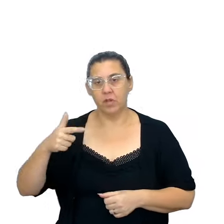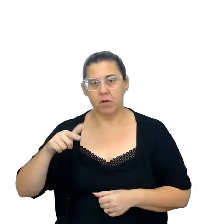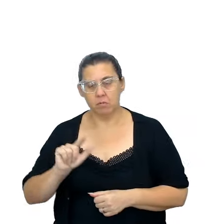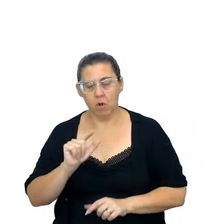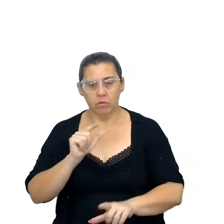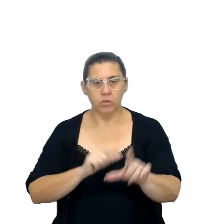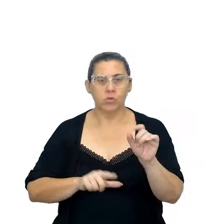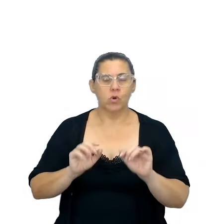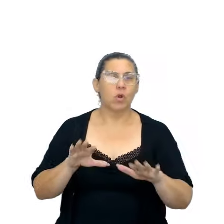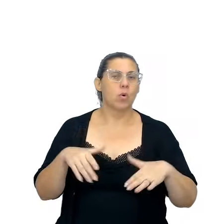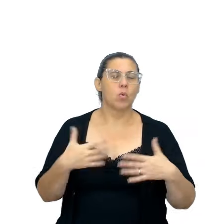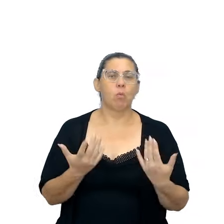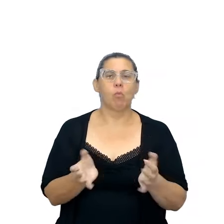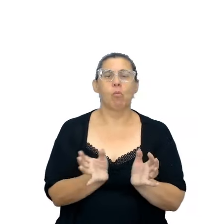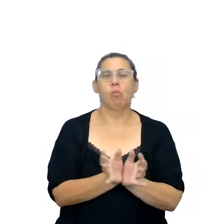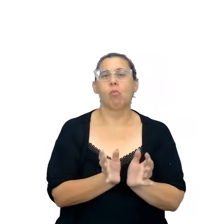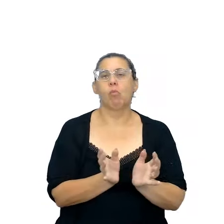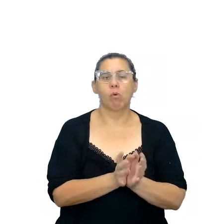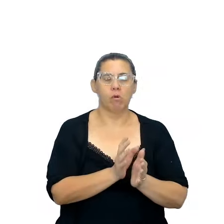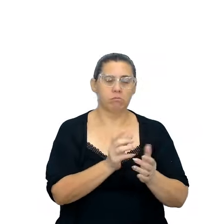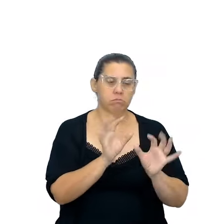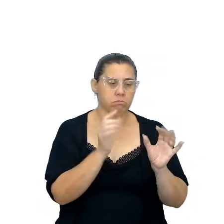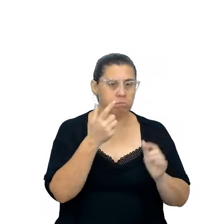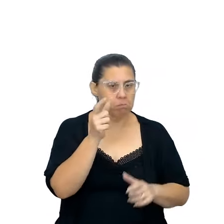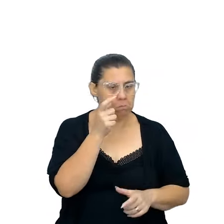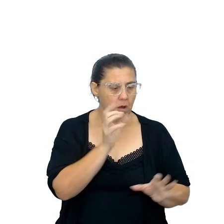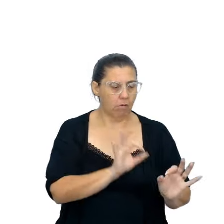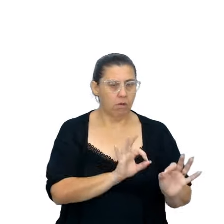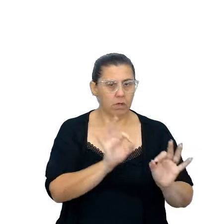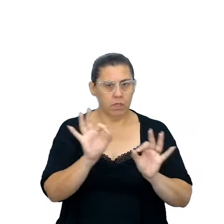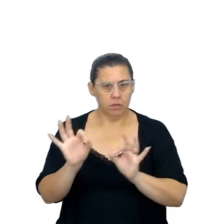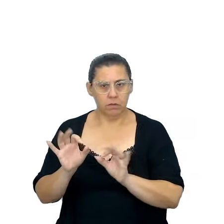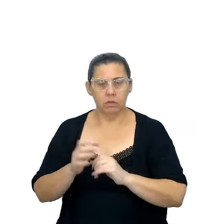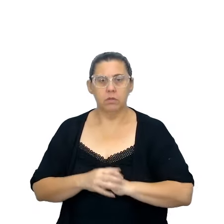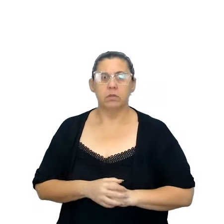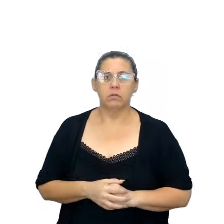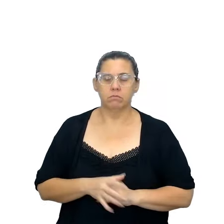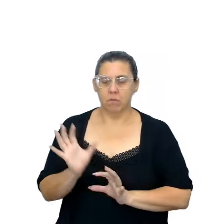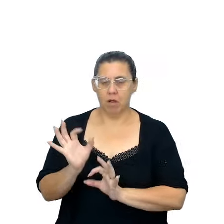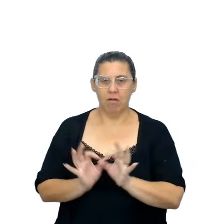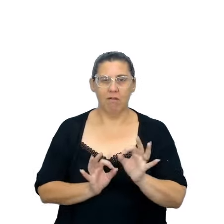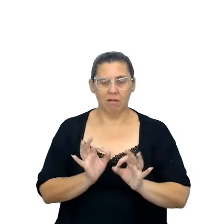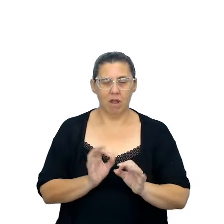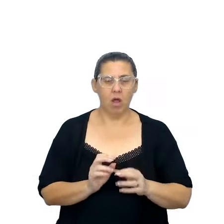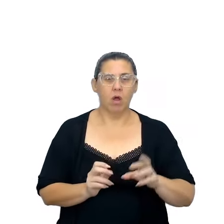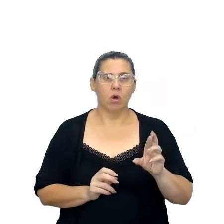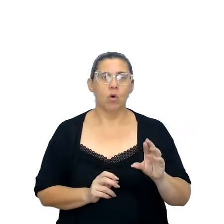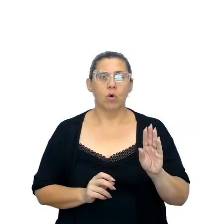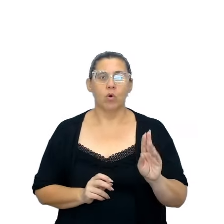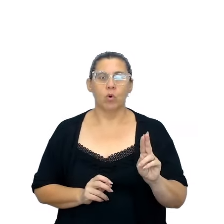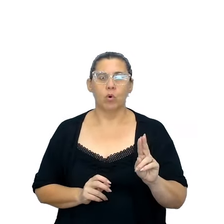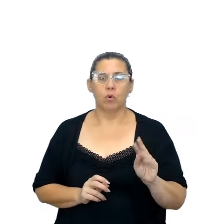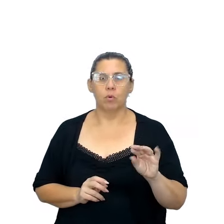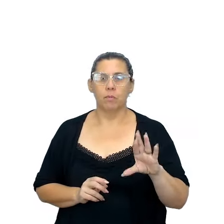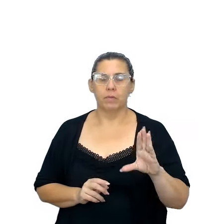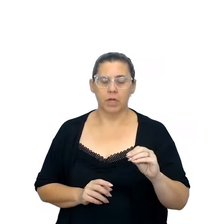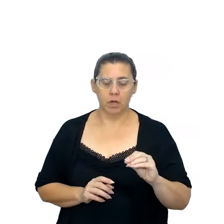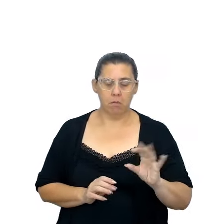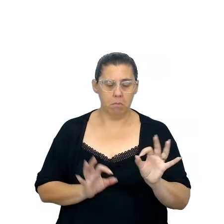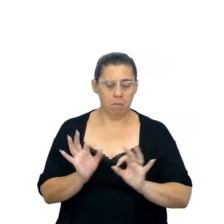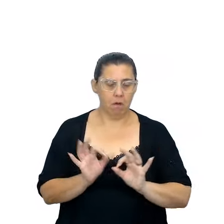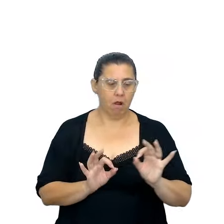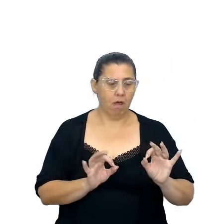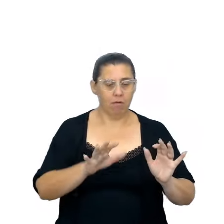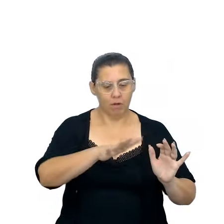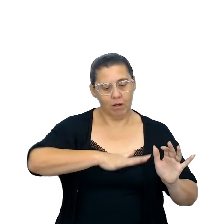selecionar qual o público que assistirá à produção, também tem que pensar, né, criar as rubricas para a caracterização do cenário,